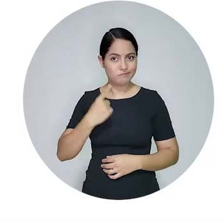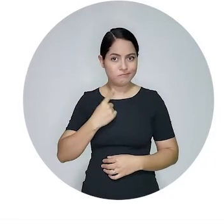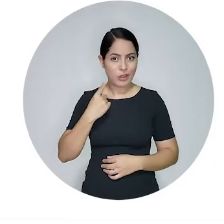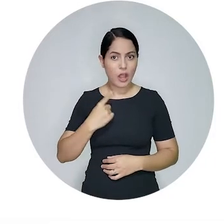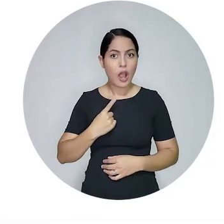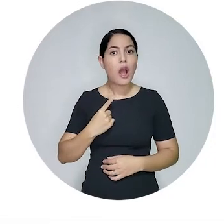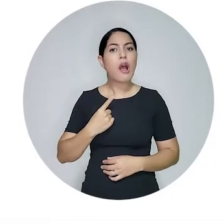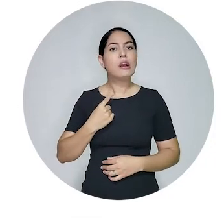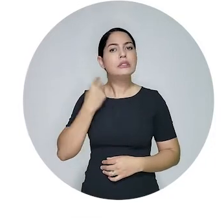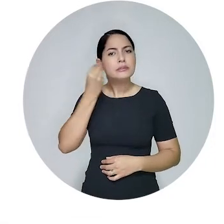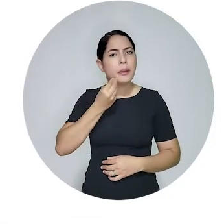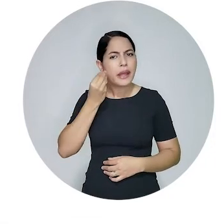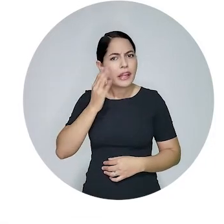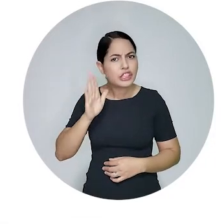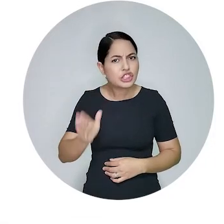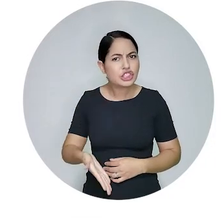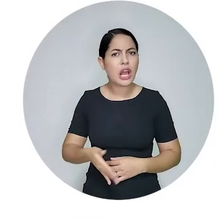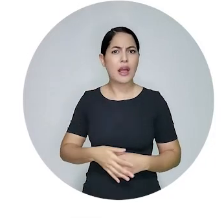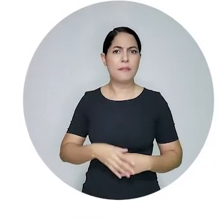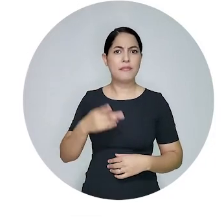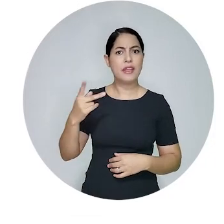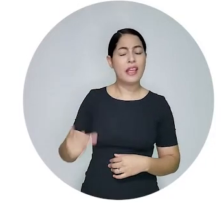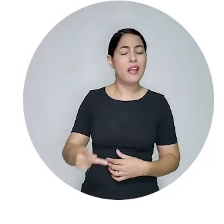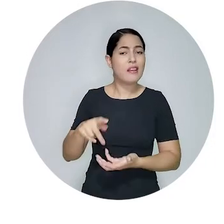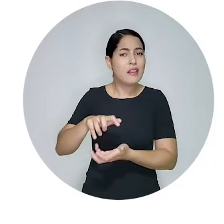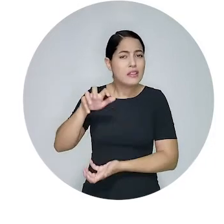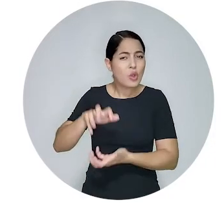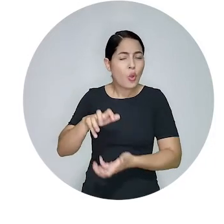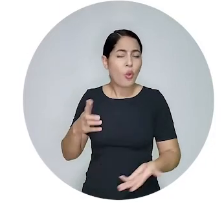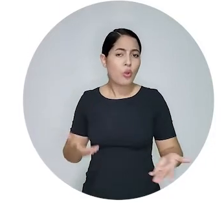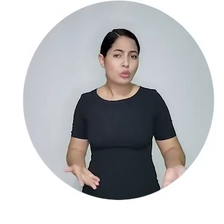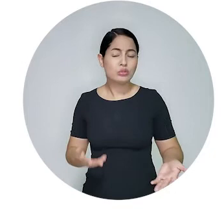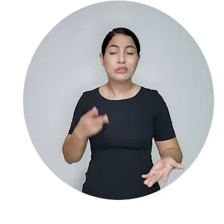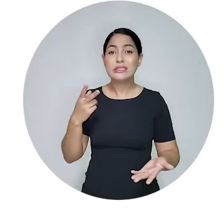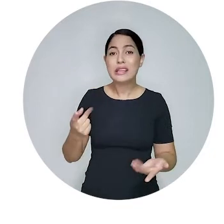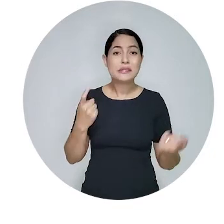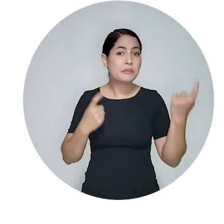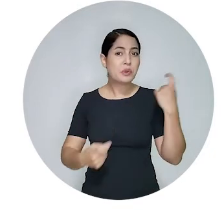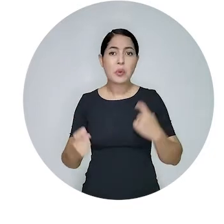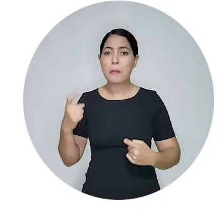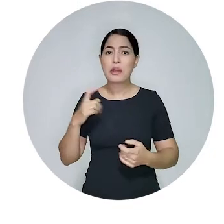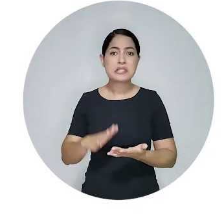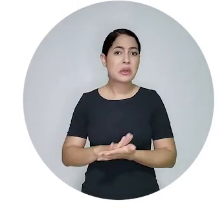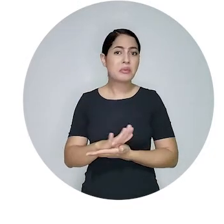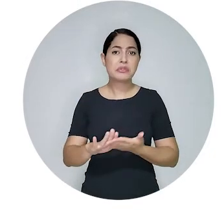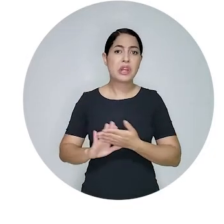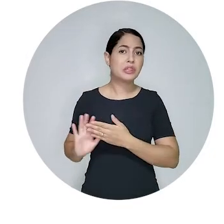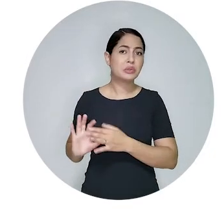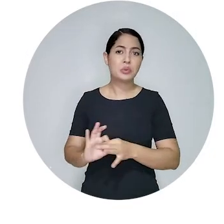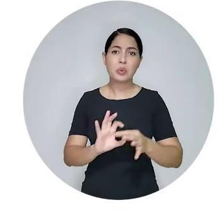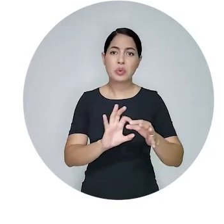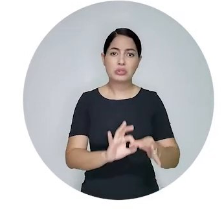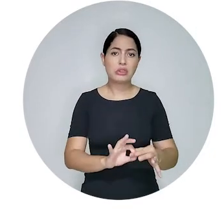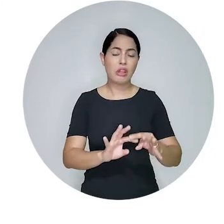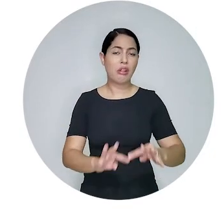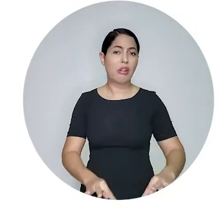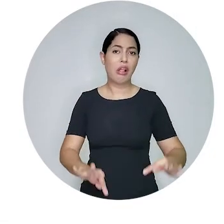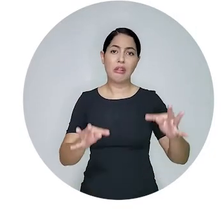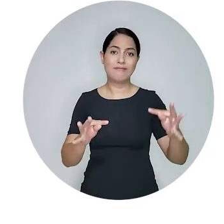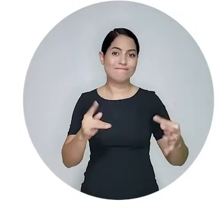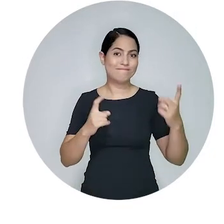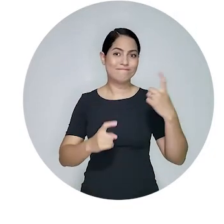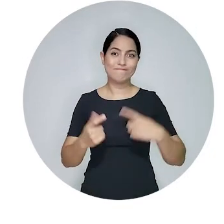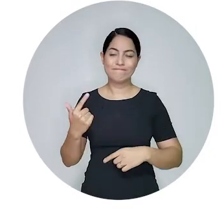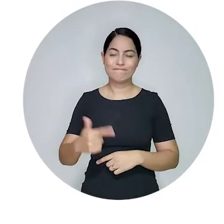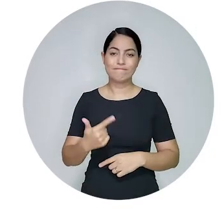mais experientes, os advogados senhores, aqueles que não se preocuparam ao longo do tempo em conduzir sua advocacia para essas